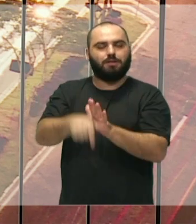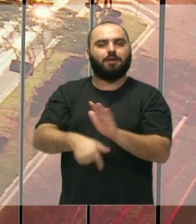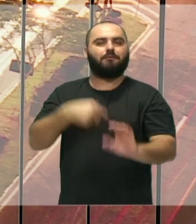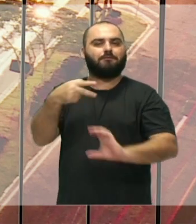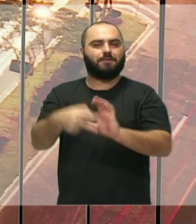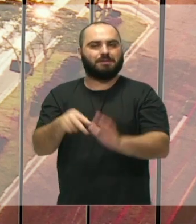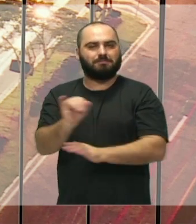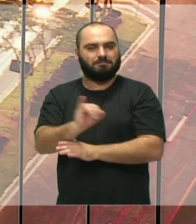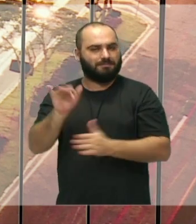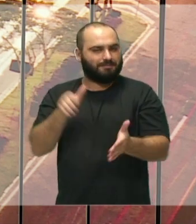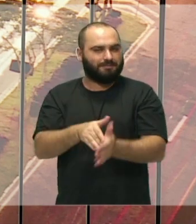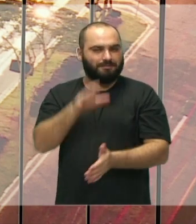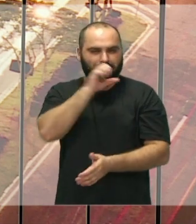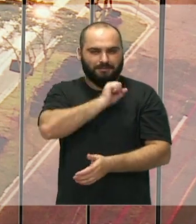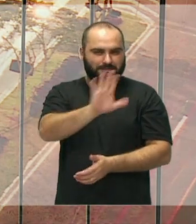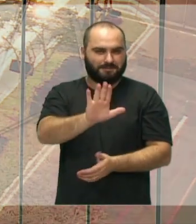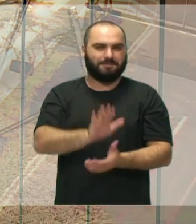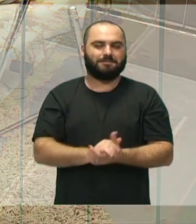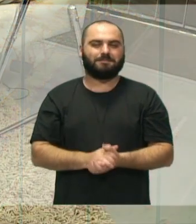Vereadores. Até mais.